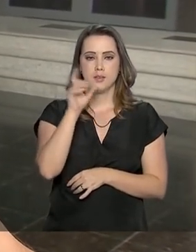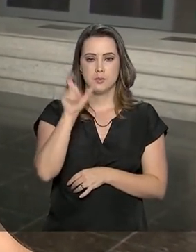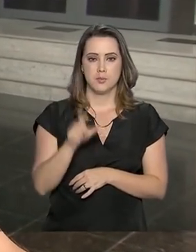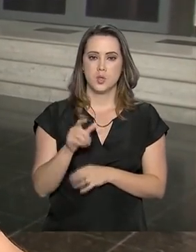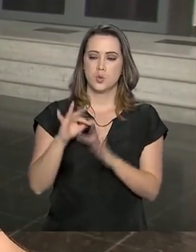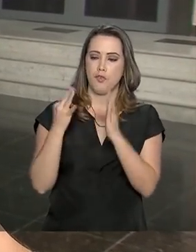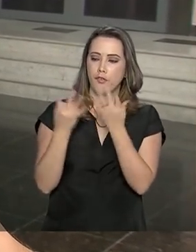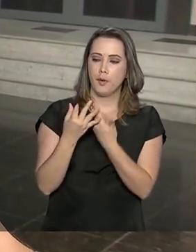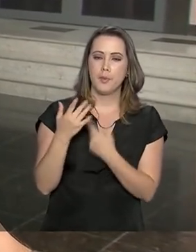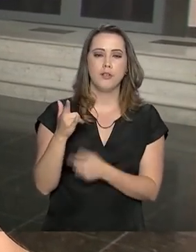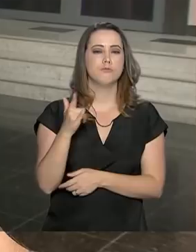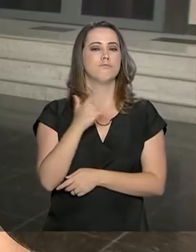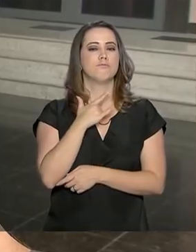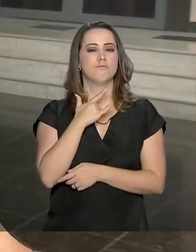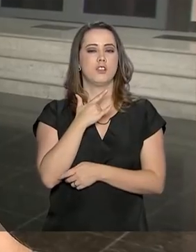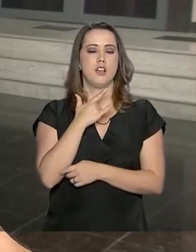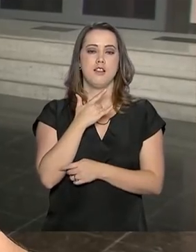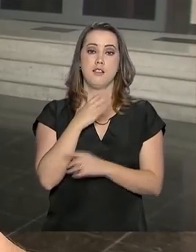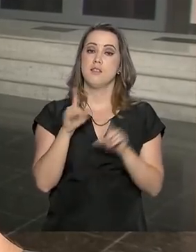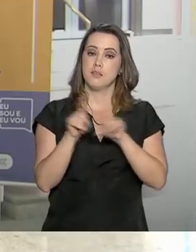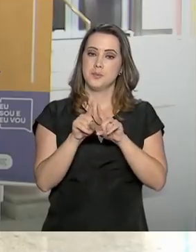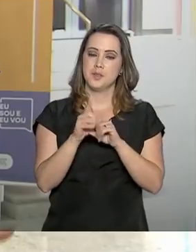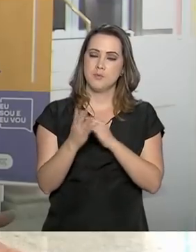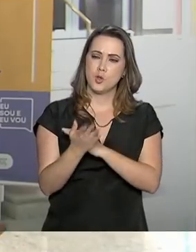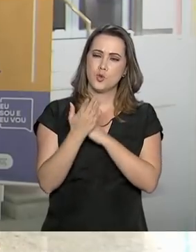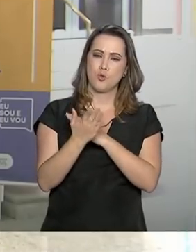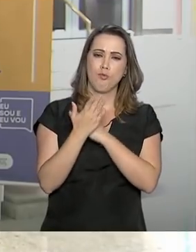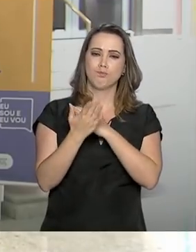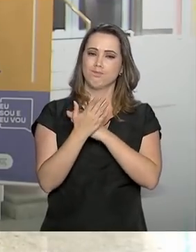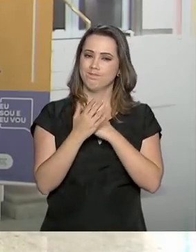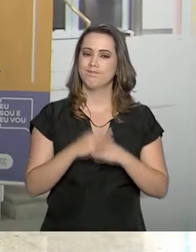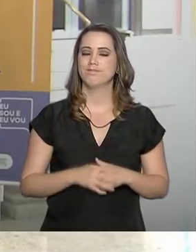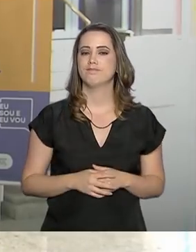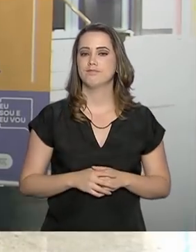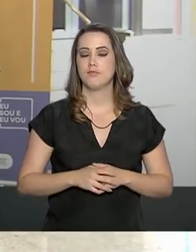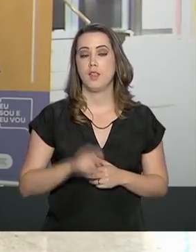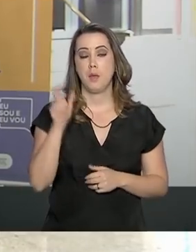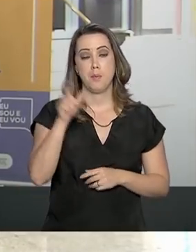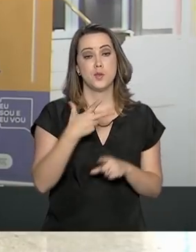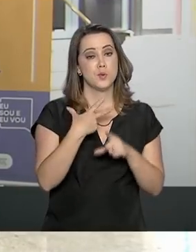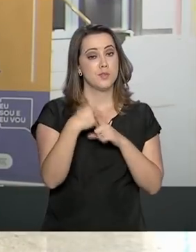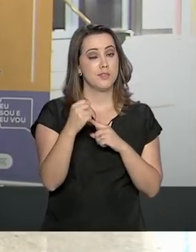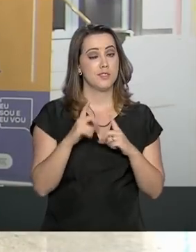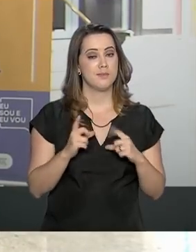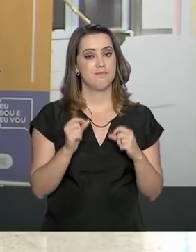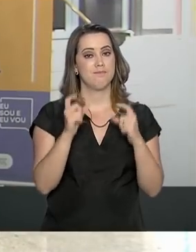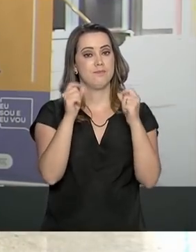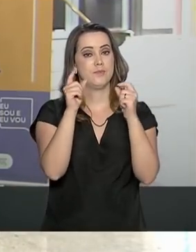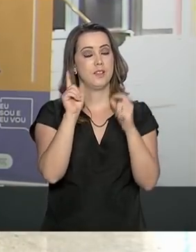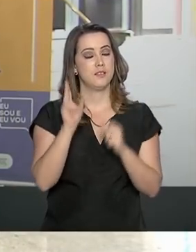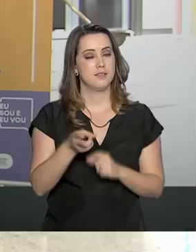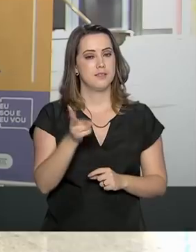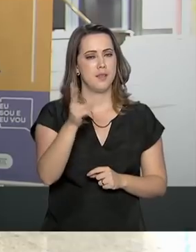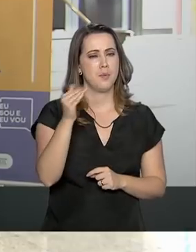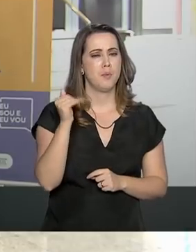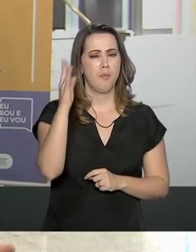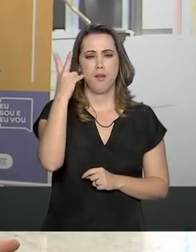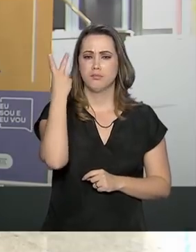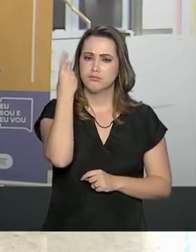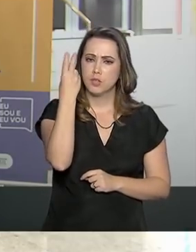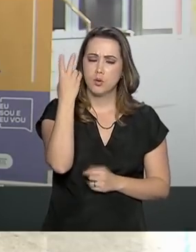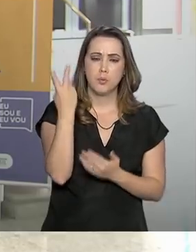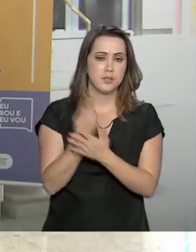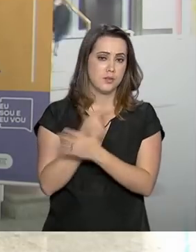estiveram presente, me ajudando. Casos como esse de pessoas que venceram o câncer são cada vez mais comuns